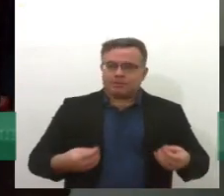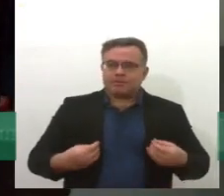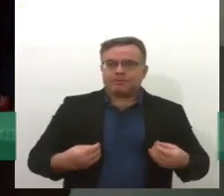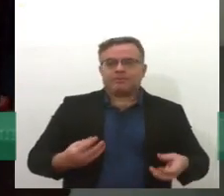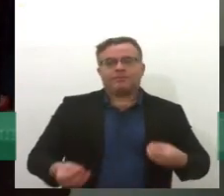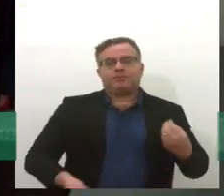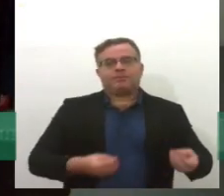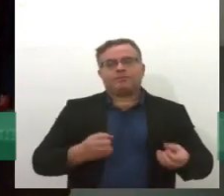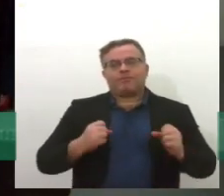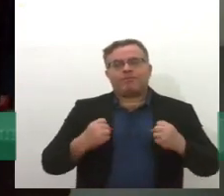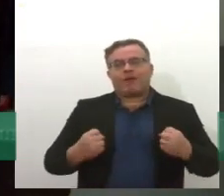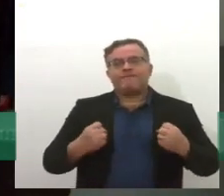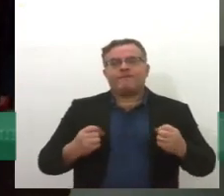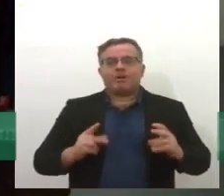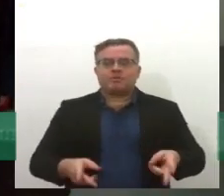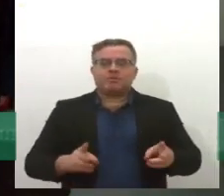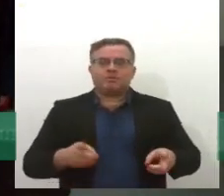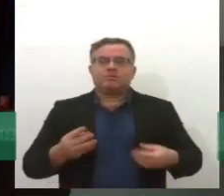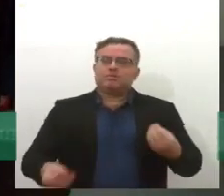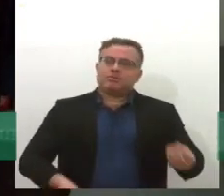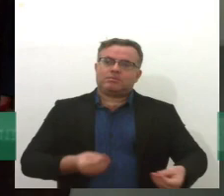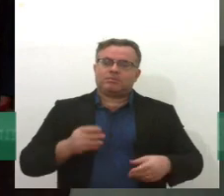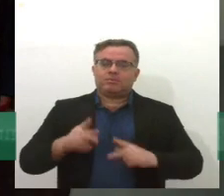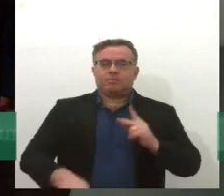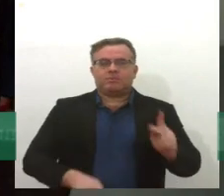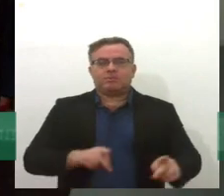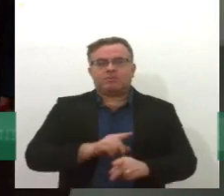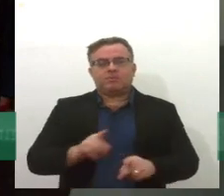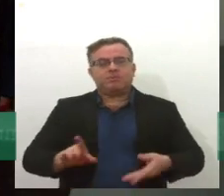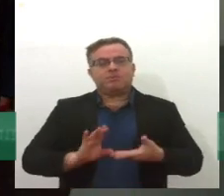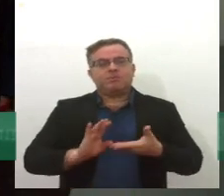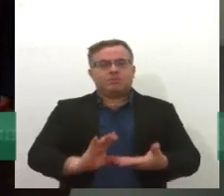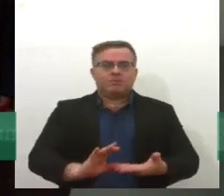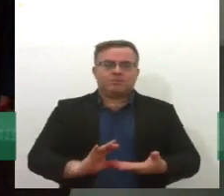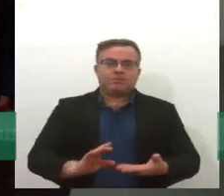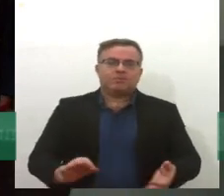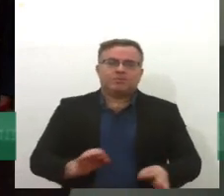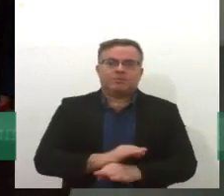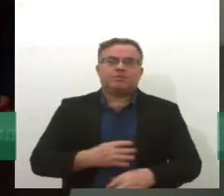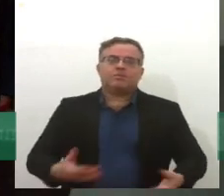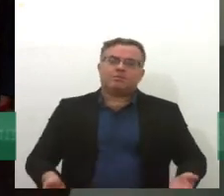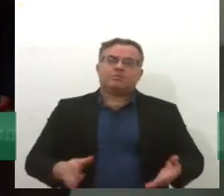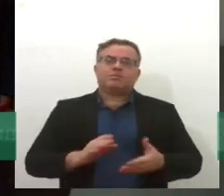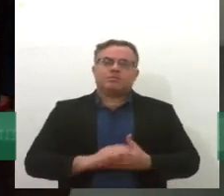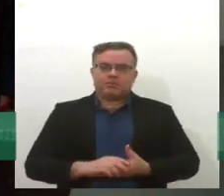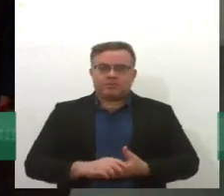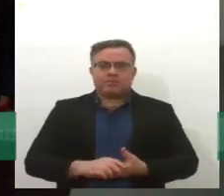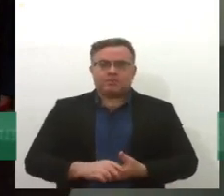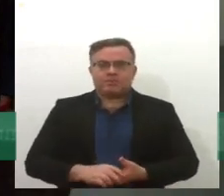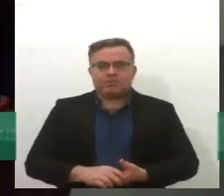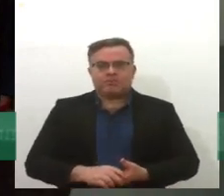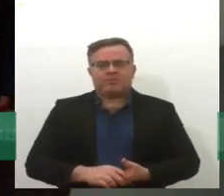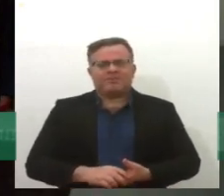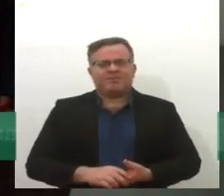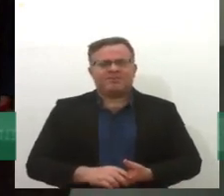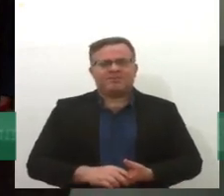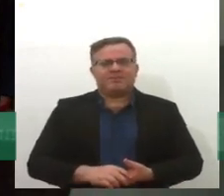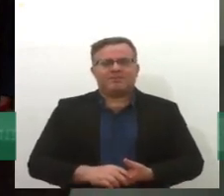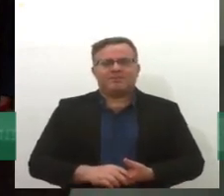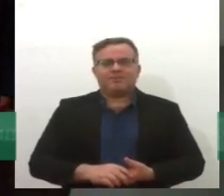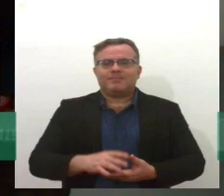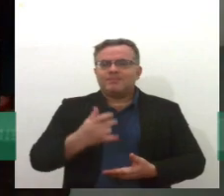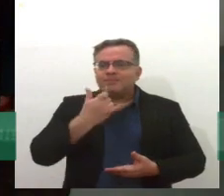fortalecimento para essa população e de investimento? Eu acho que a gente precisa... Desculpa, foi.